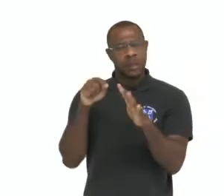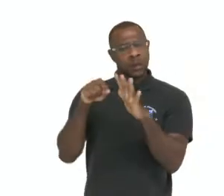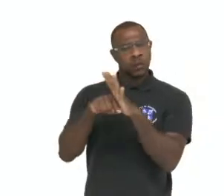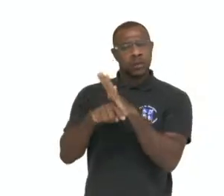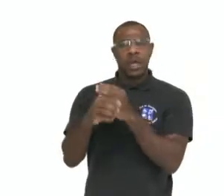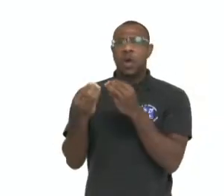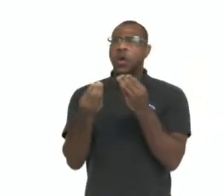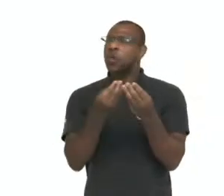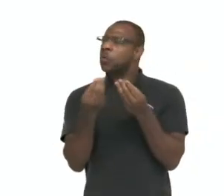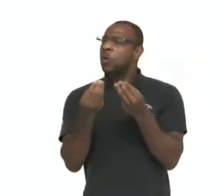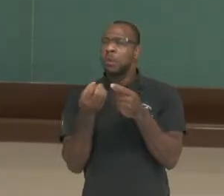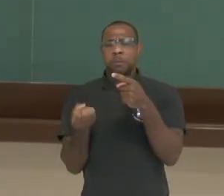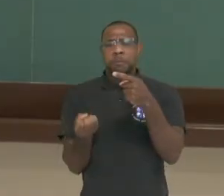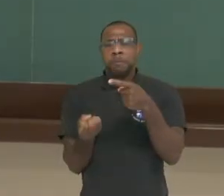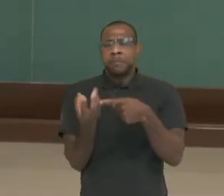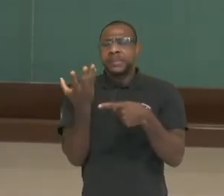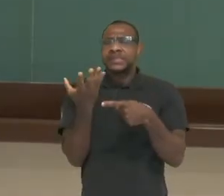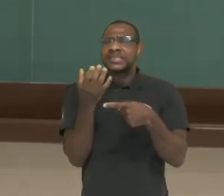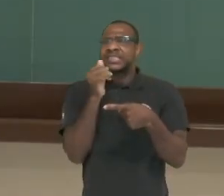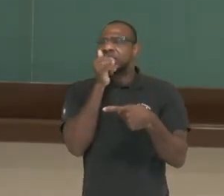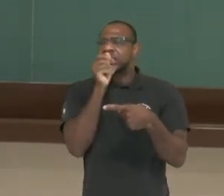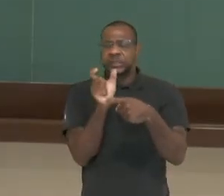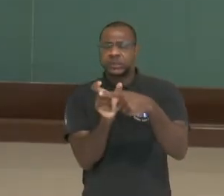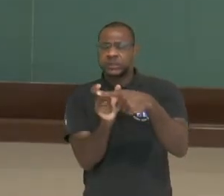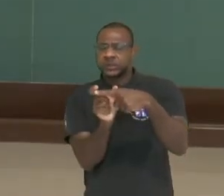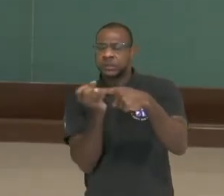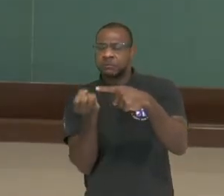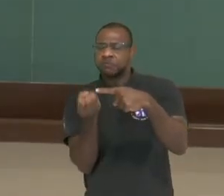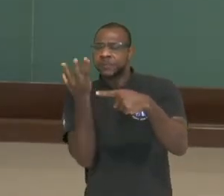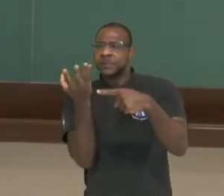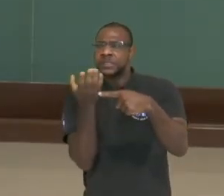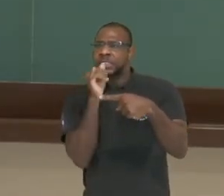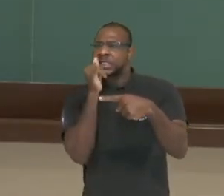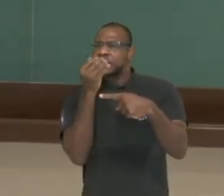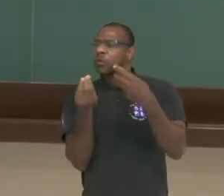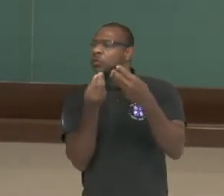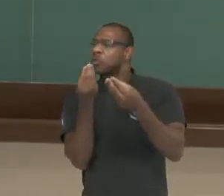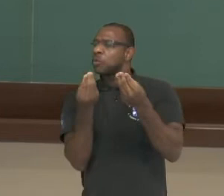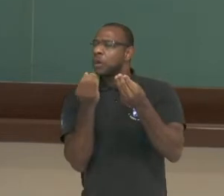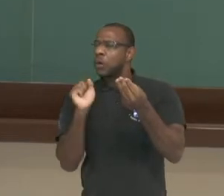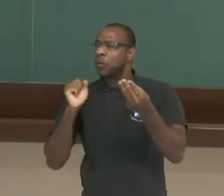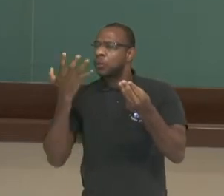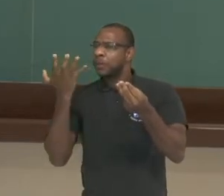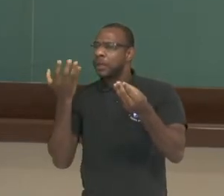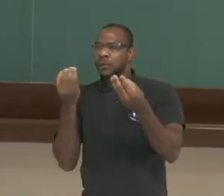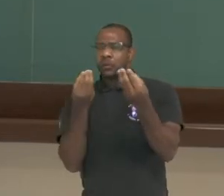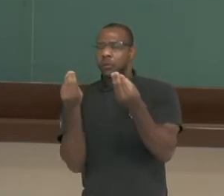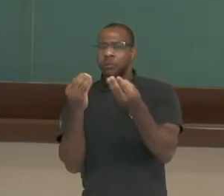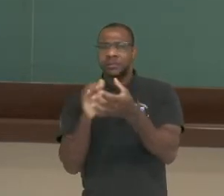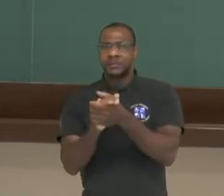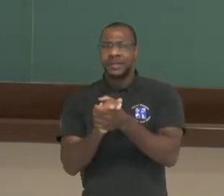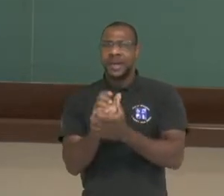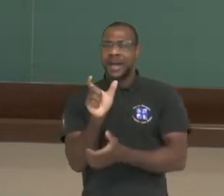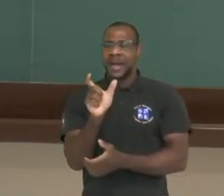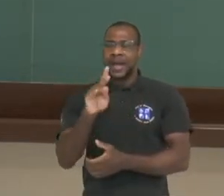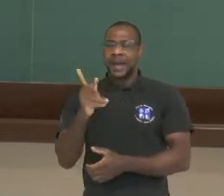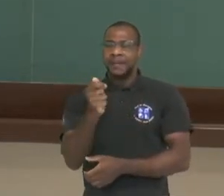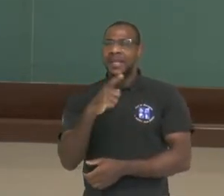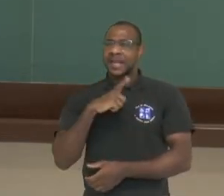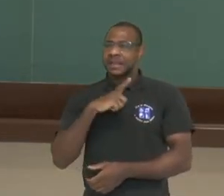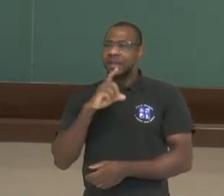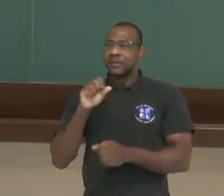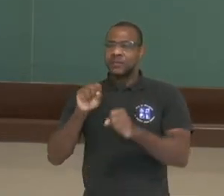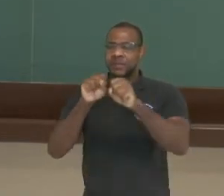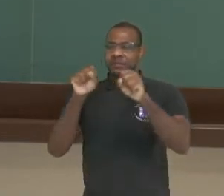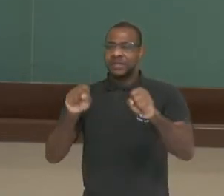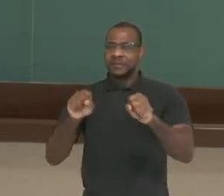será que se dá o funcionamento das pilhas? Como que ocorre? Muito bem, as pilhas então, né? Elas tratam-se de um sistema